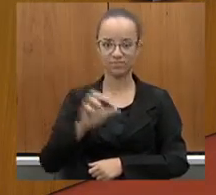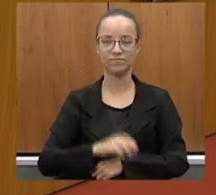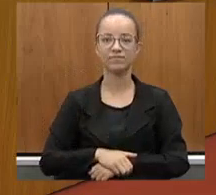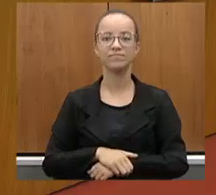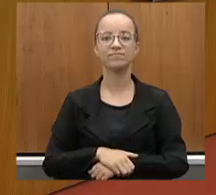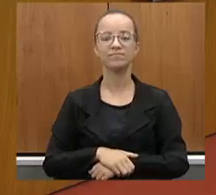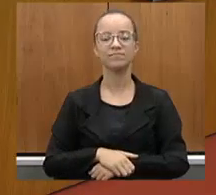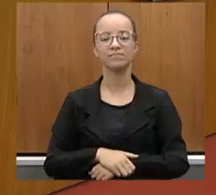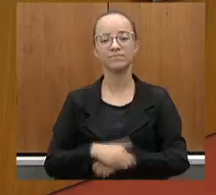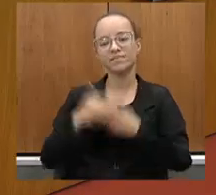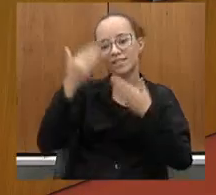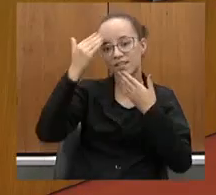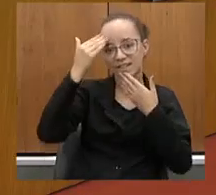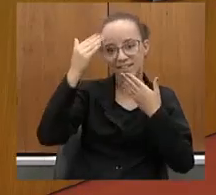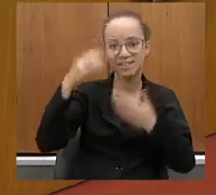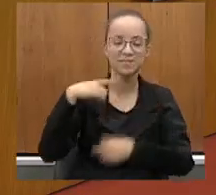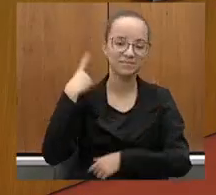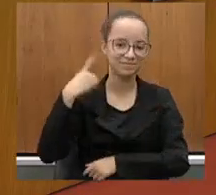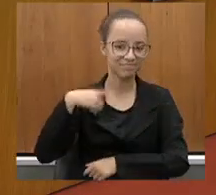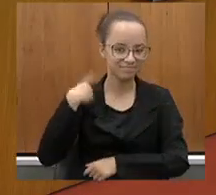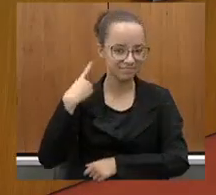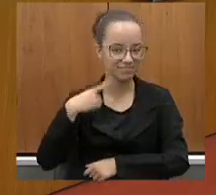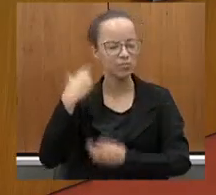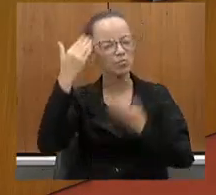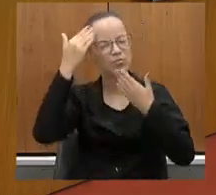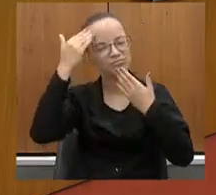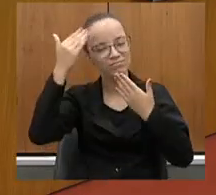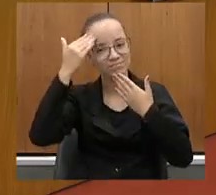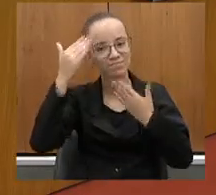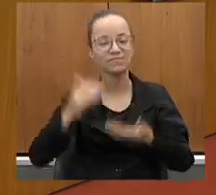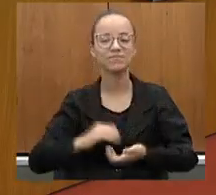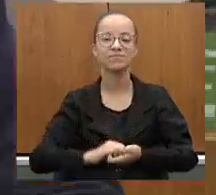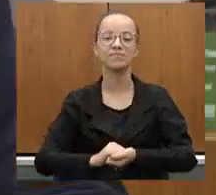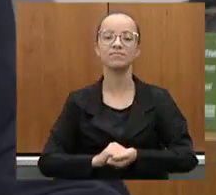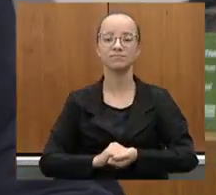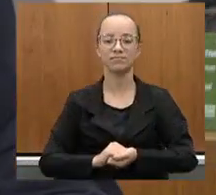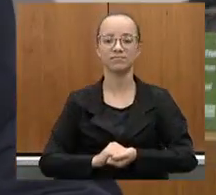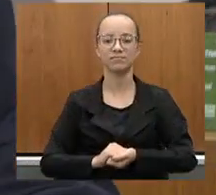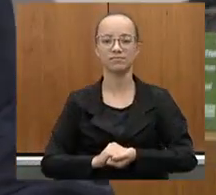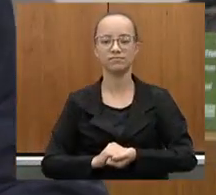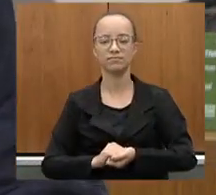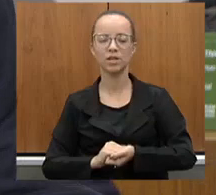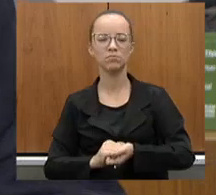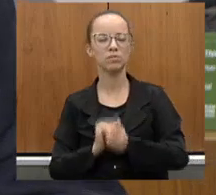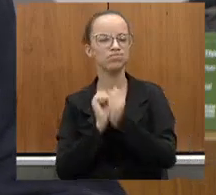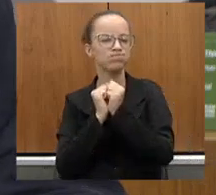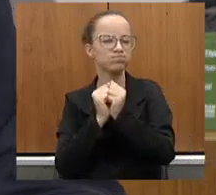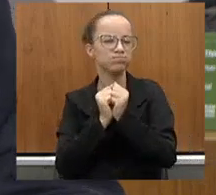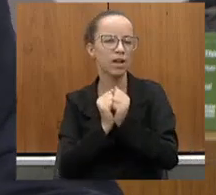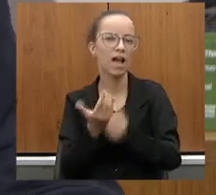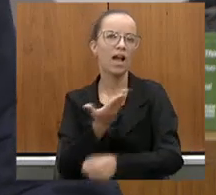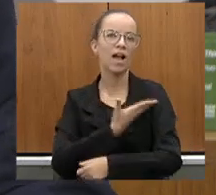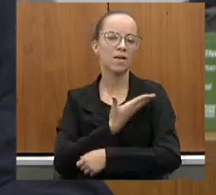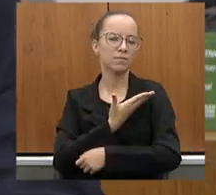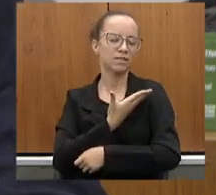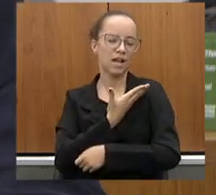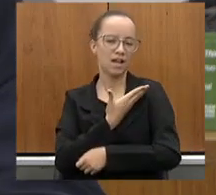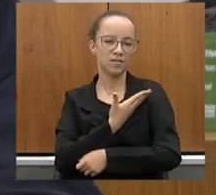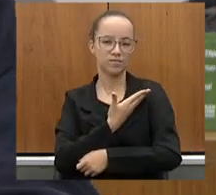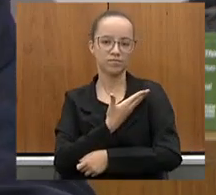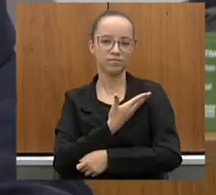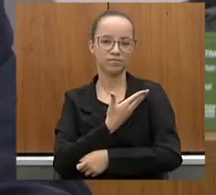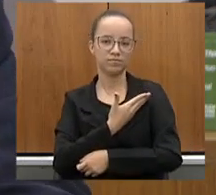Querido deputado João Leite, muito obrigado pelo seu campanheirismo, pela sua amizade fraterna.